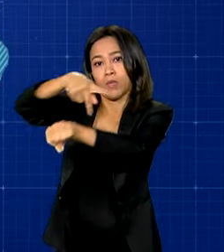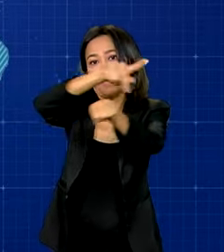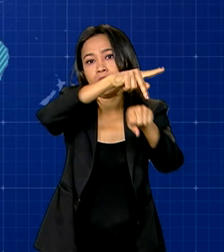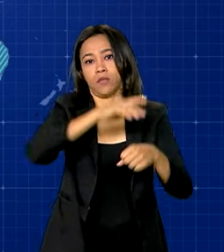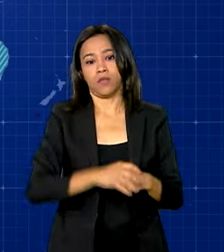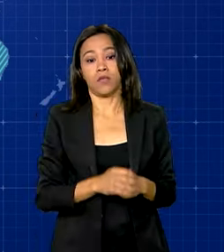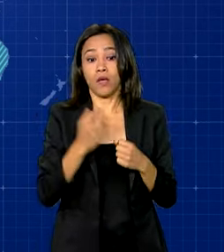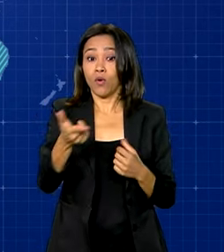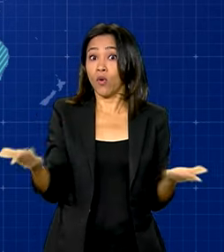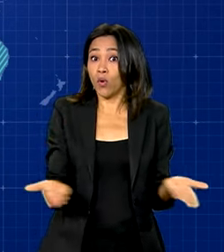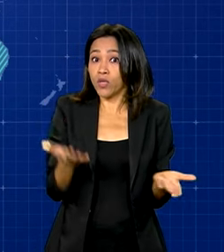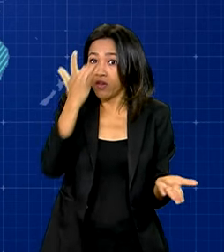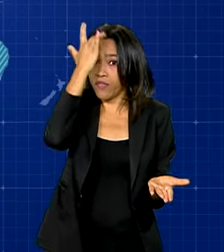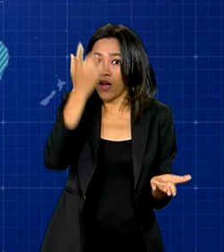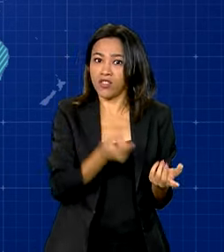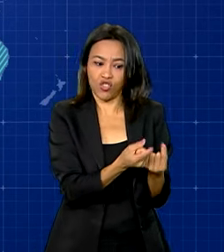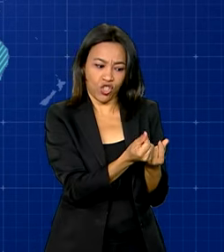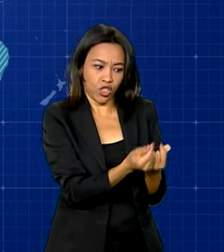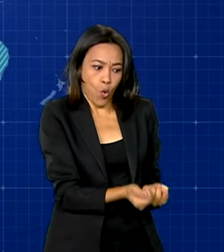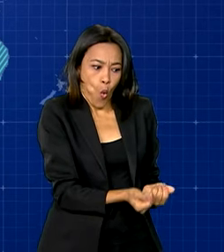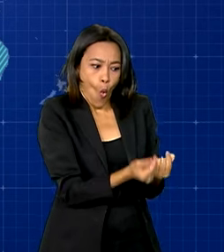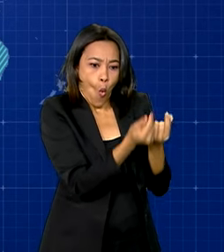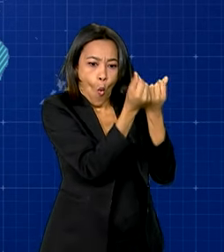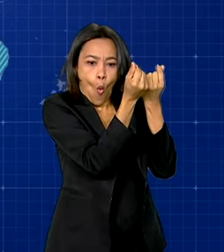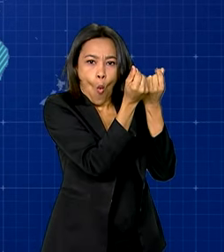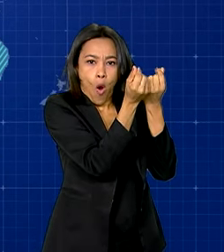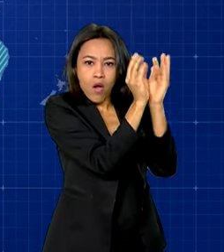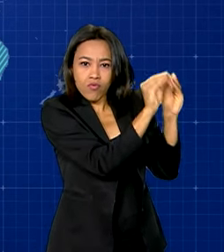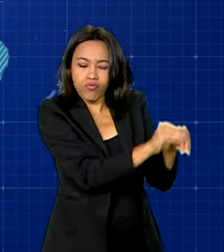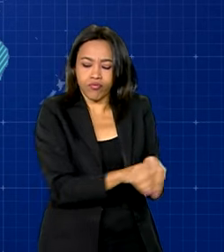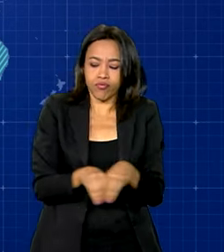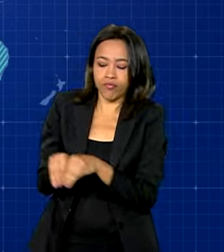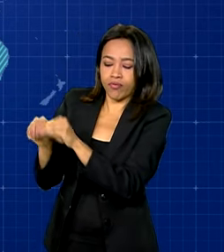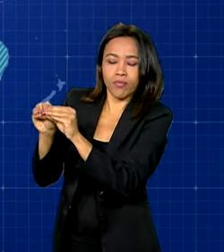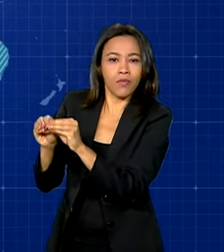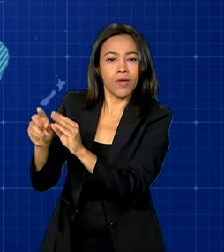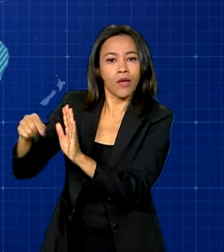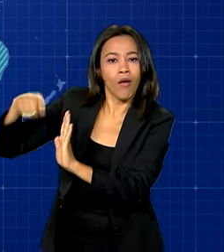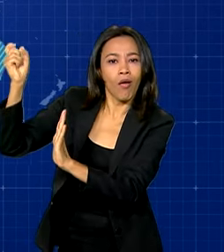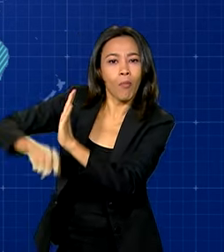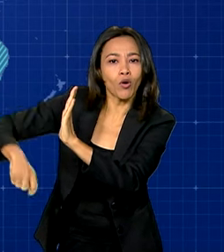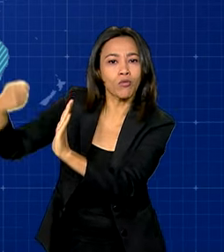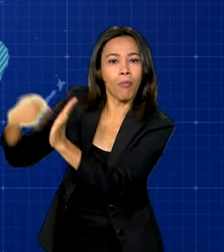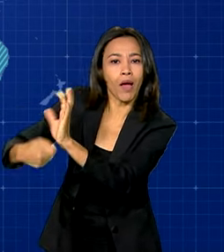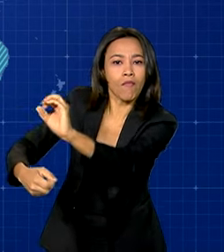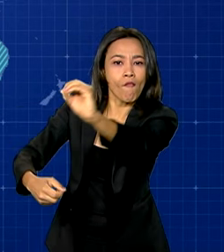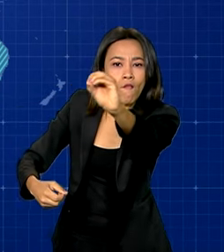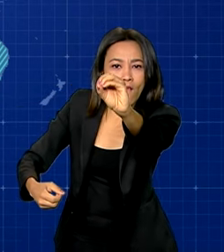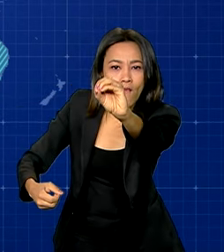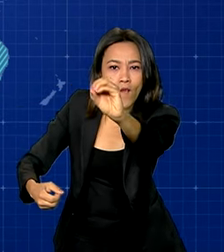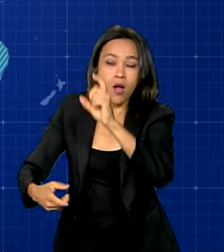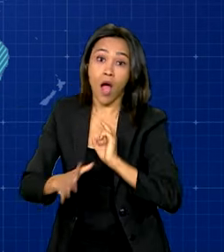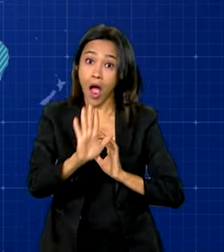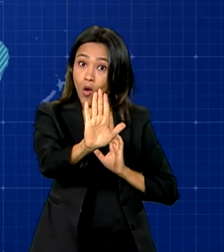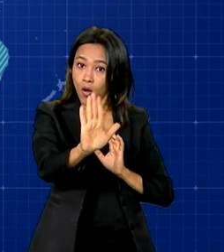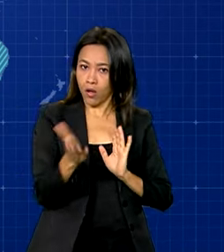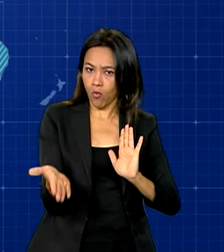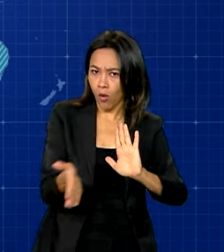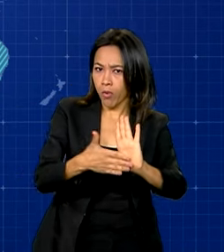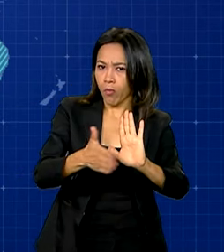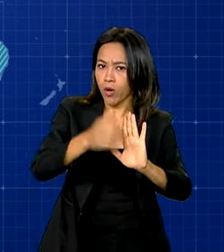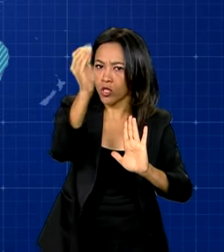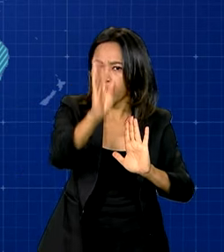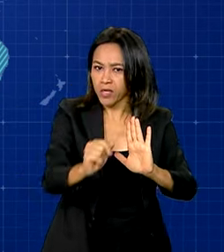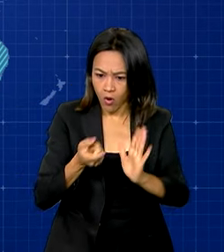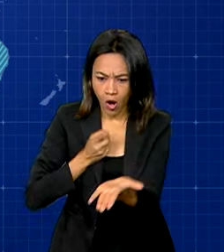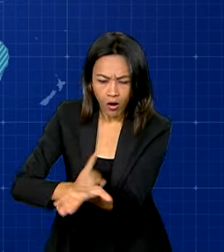mais fácil e rápido movimentar uma fortuna para um paraíso fiscal, por exemplo. Mas, com a proposta brasileira, se todos os países